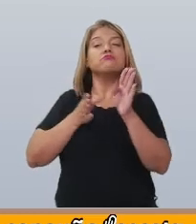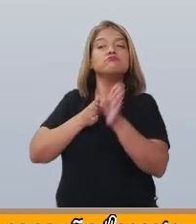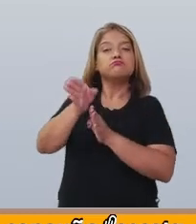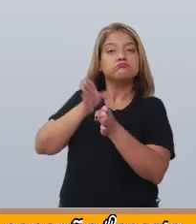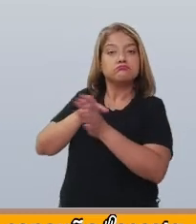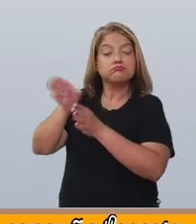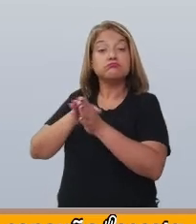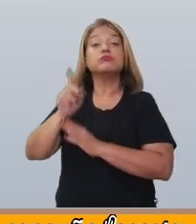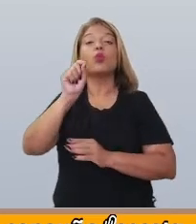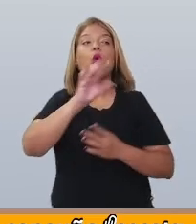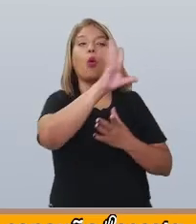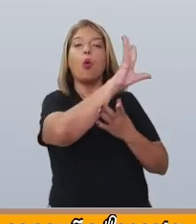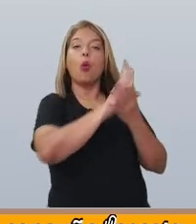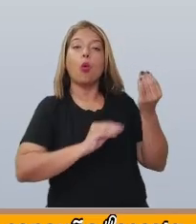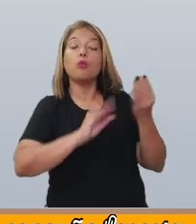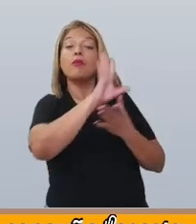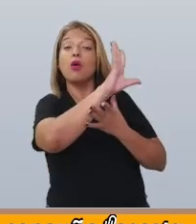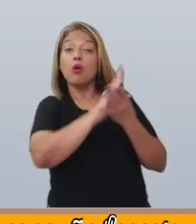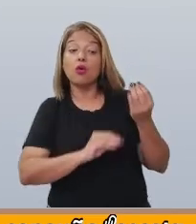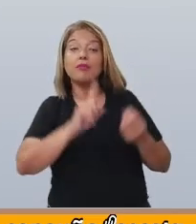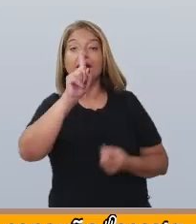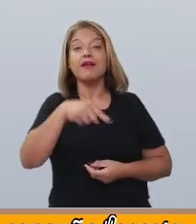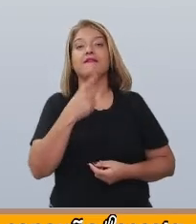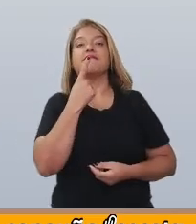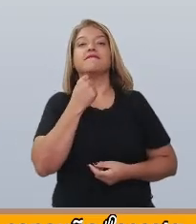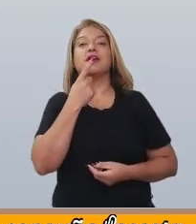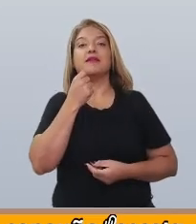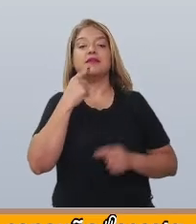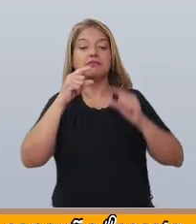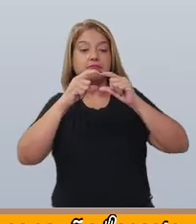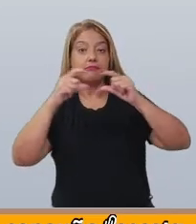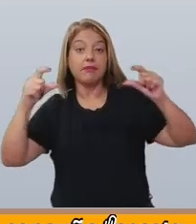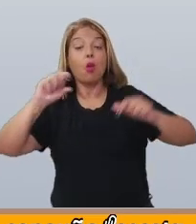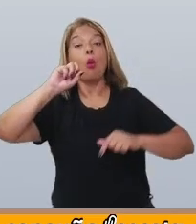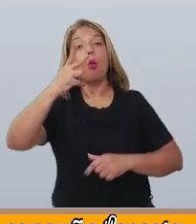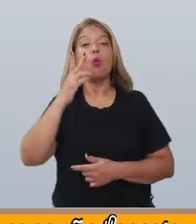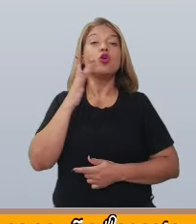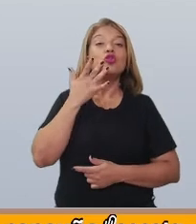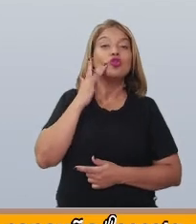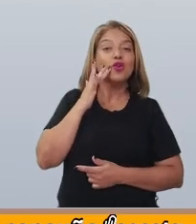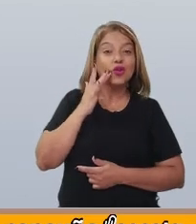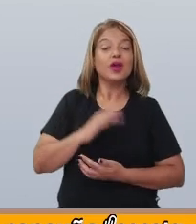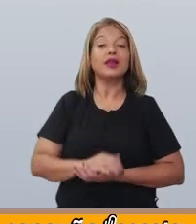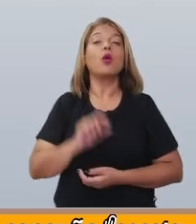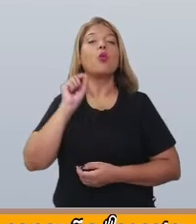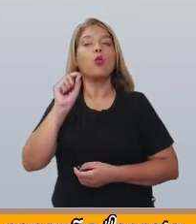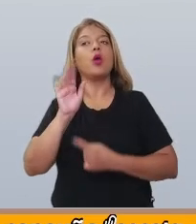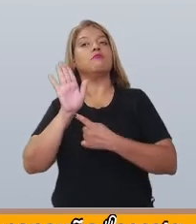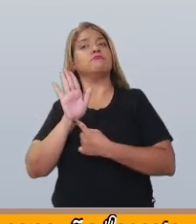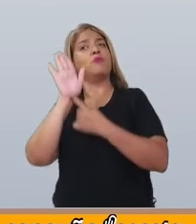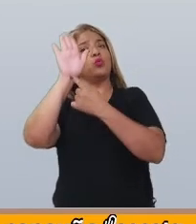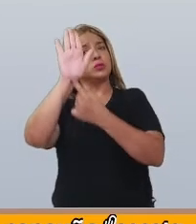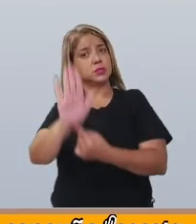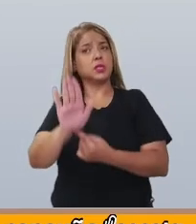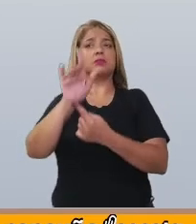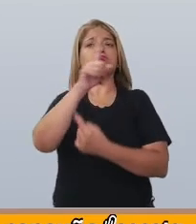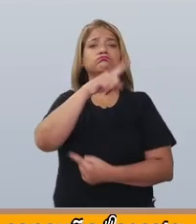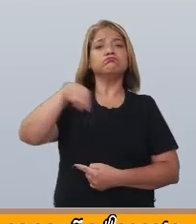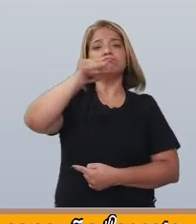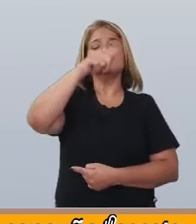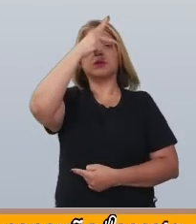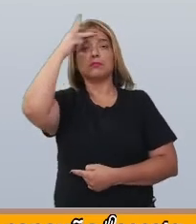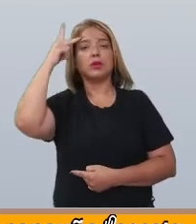copiadas com letras vermelhas ou douradas para dar destaque a um